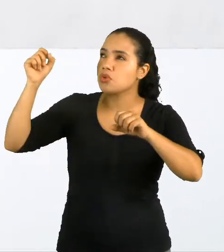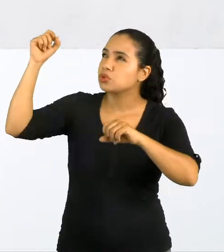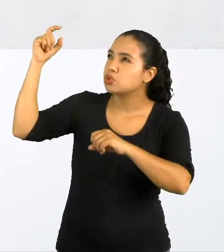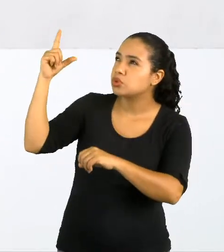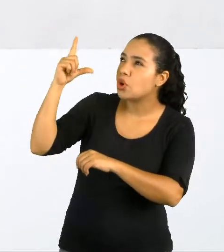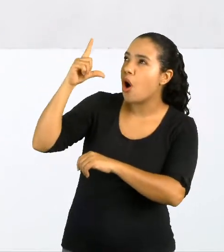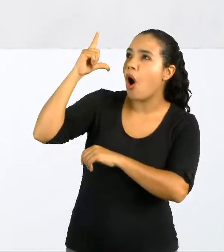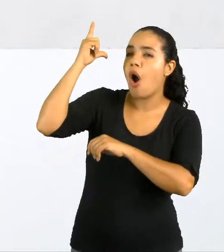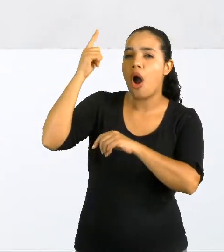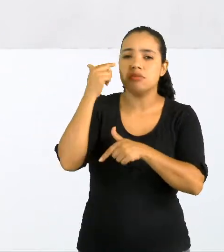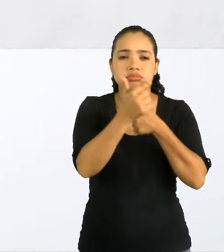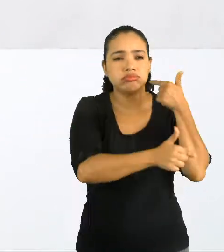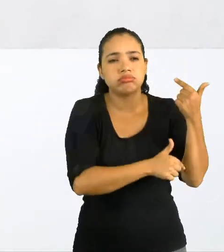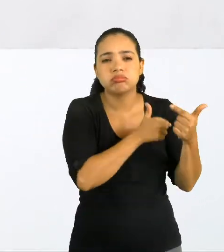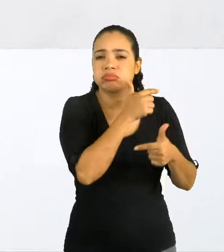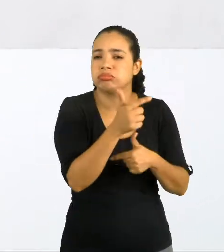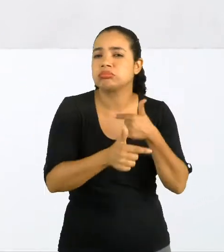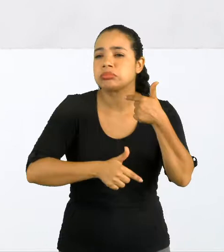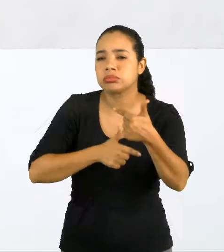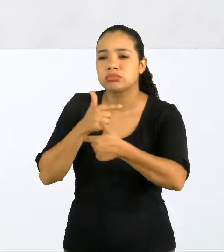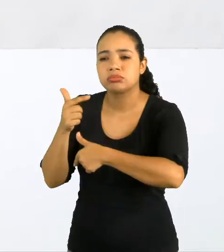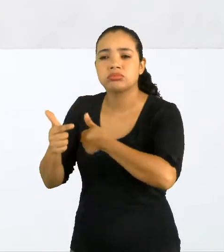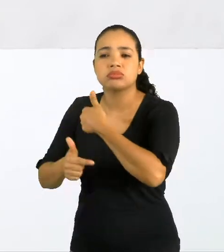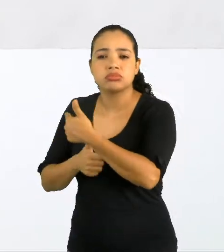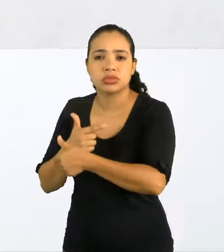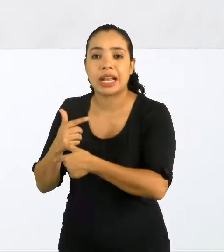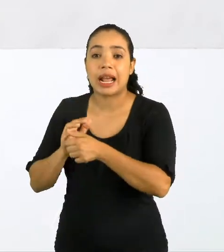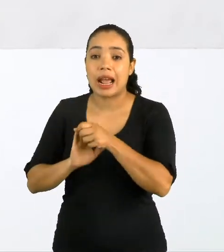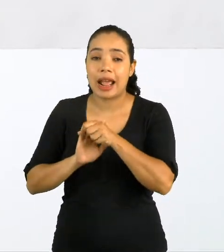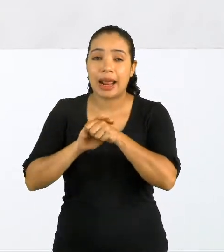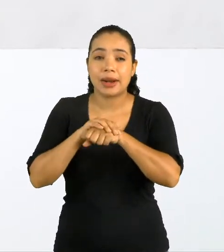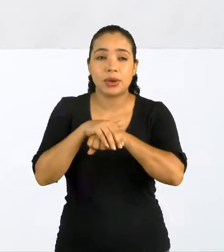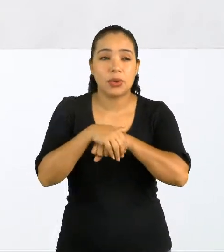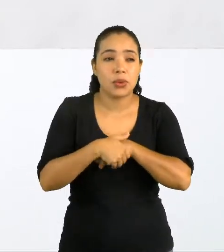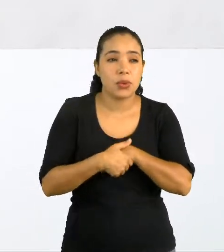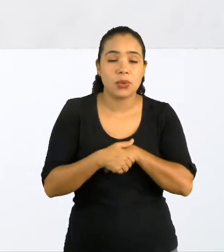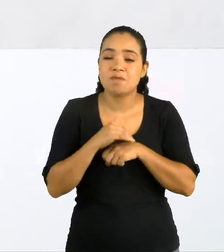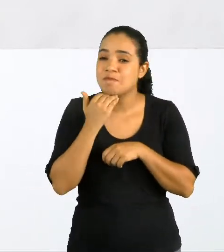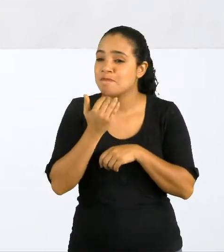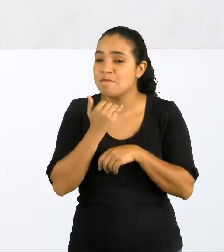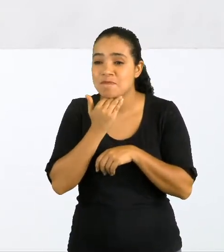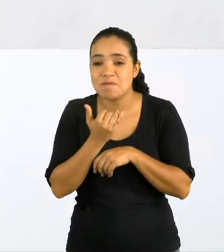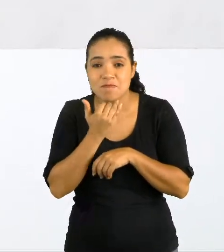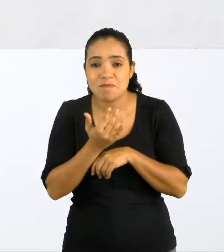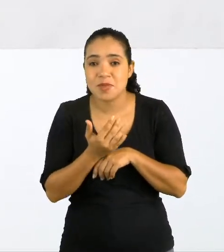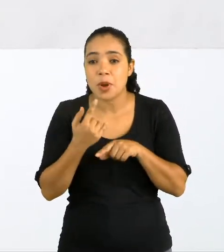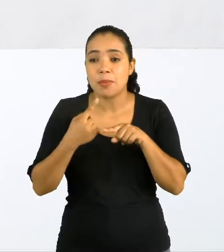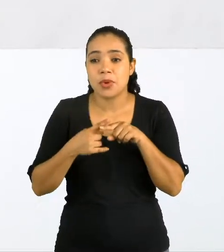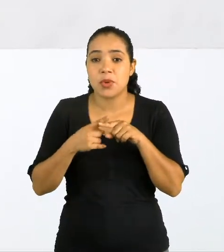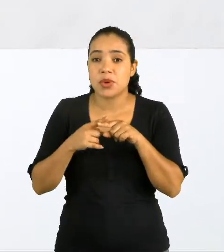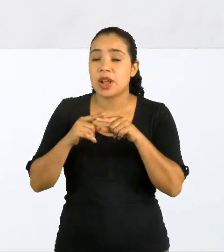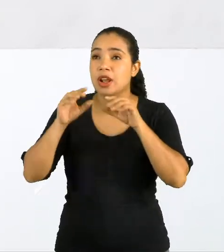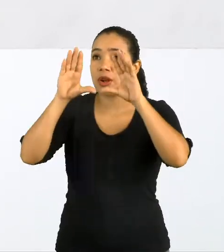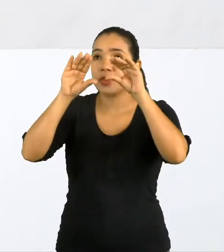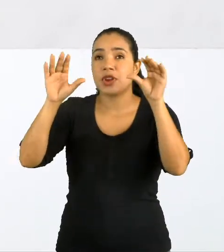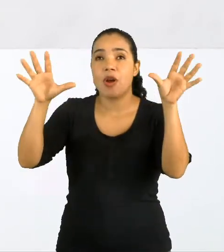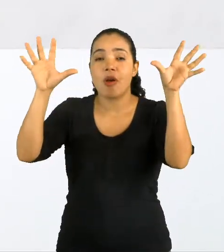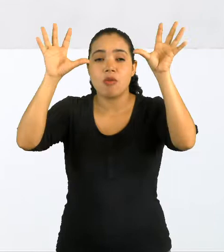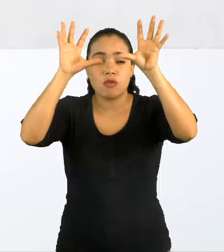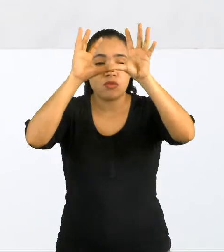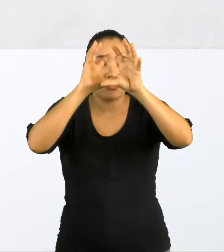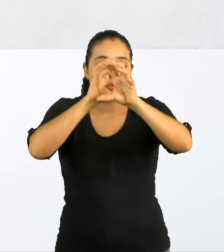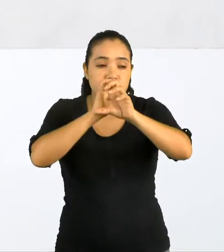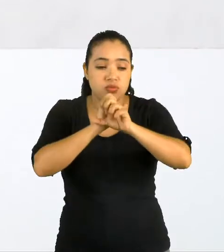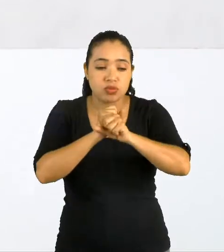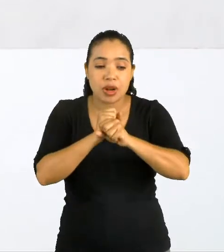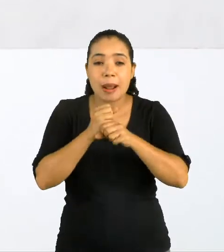nós fazemos muitas tarefas e que à noite não dá para fazer, já que o céu fica escuro e é melhor para a gente